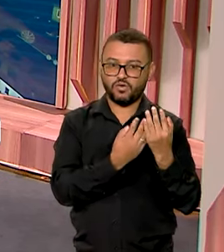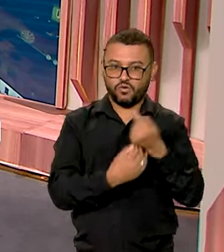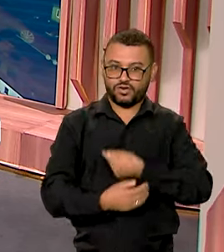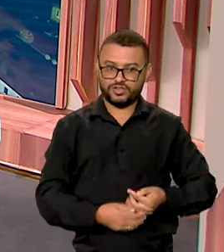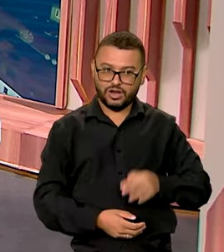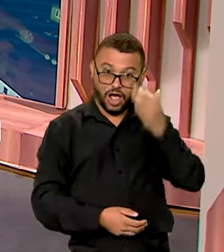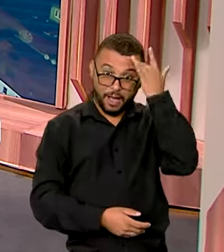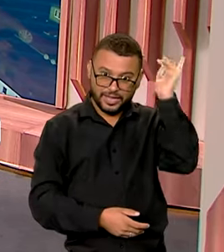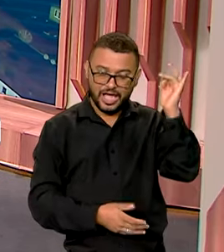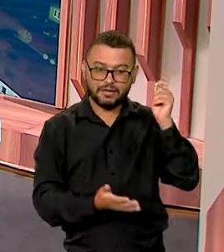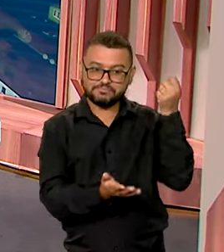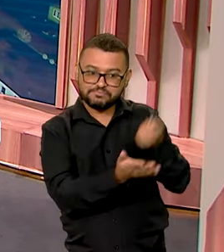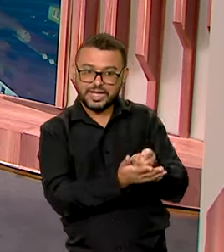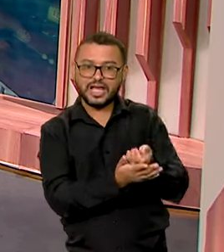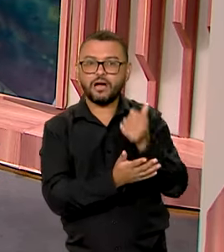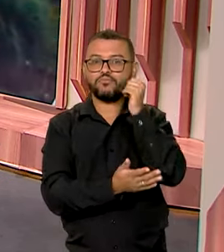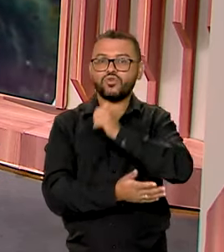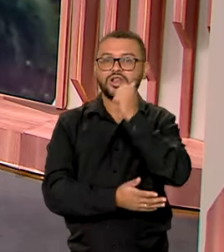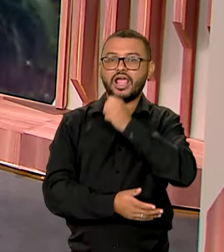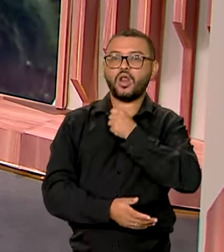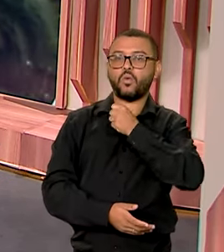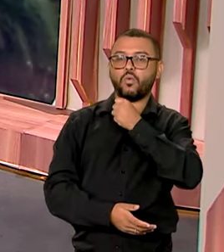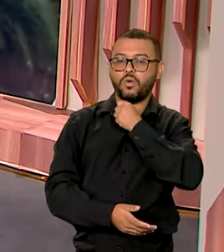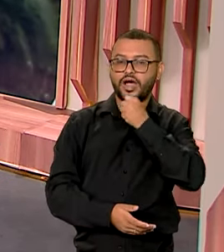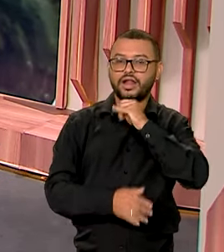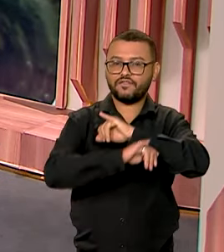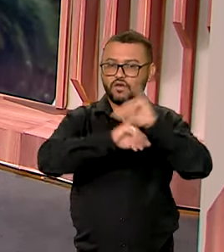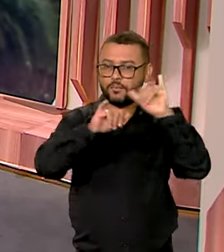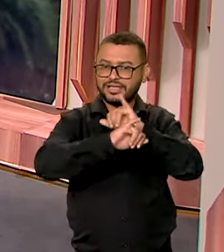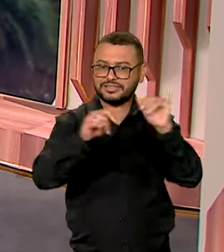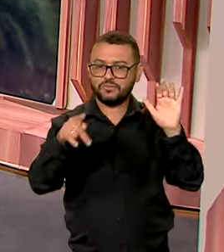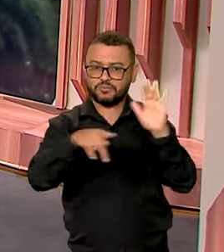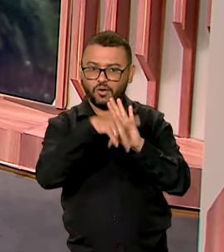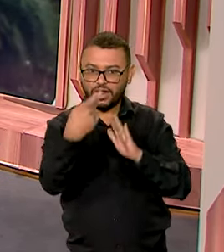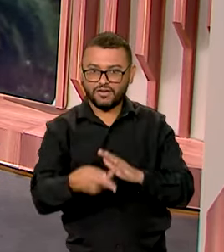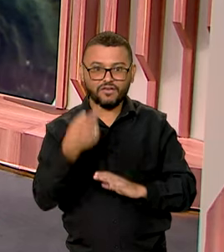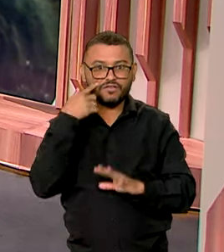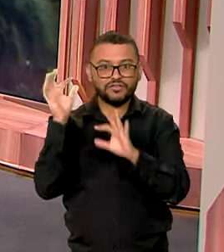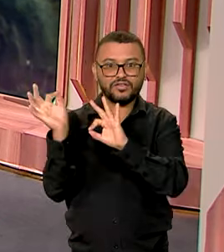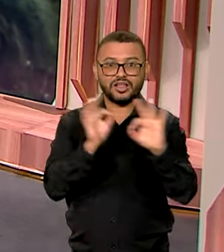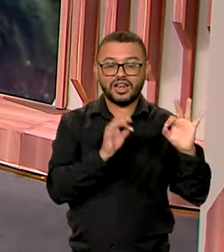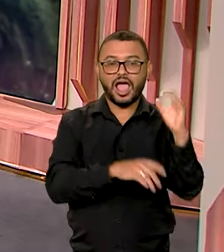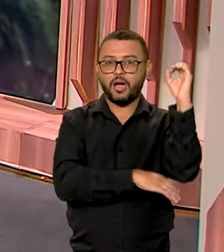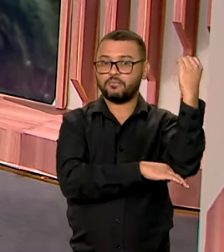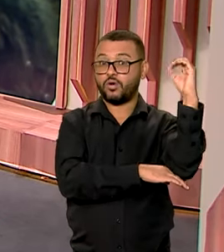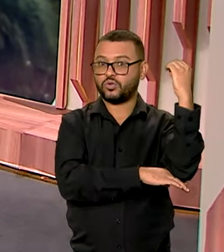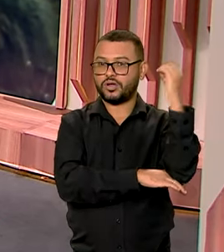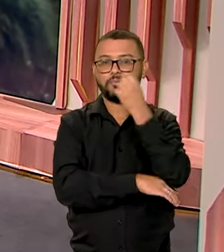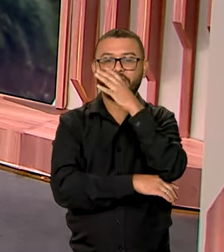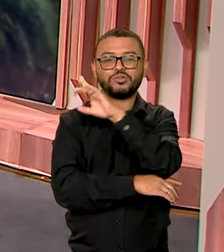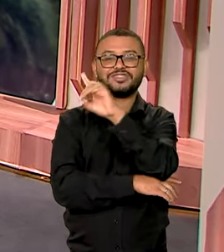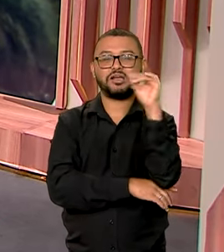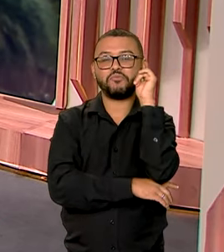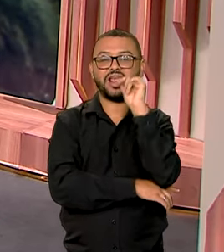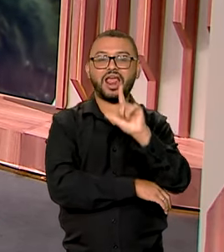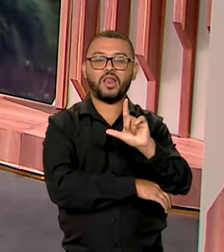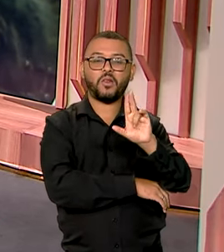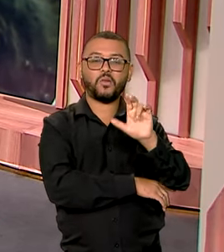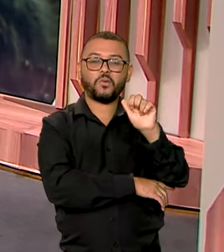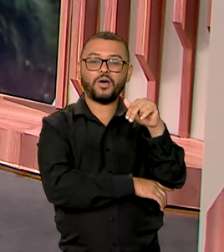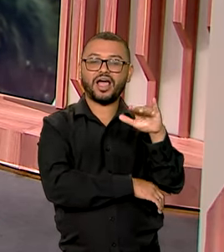amanhã. A repórter Luana Karen tem as informações para a gente ao vivo, direto de Porto Alegre. Bom dia, Luana.